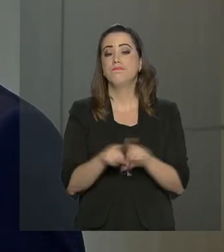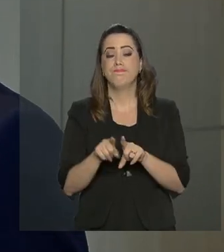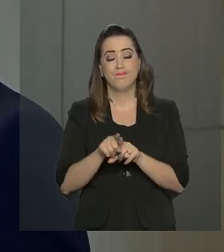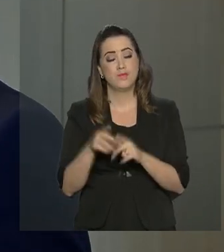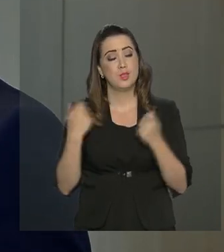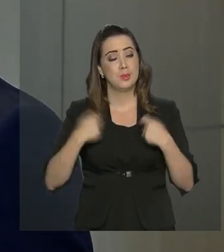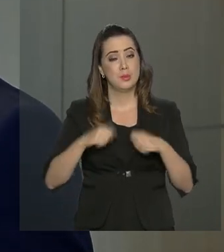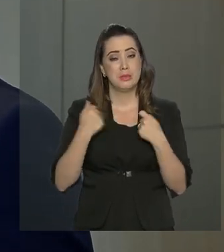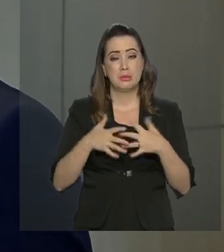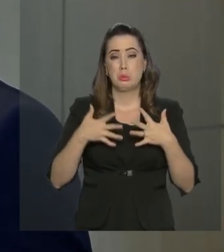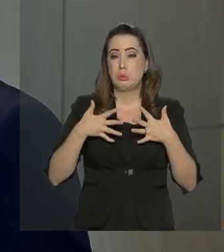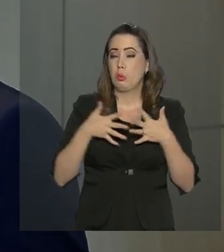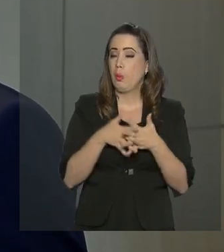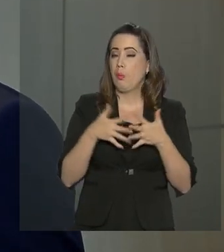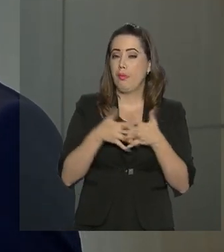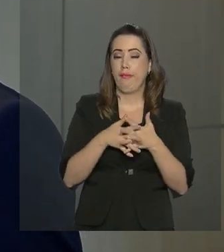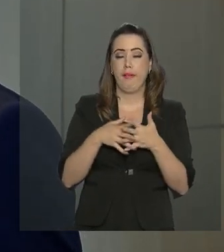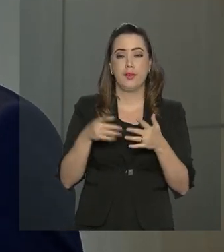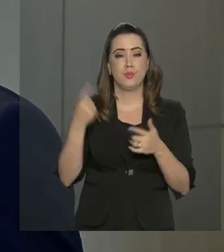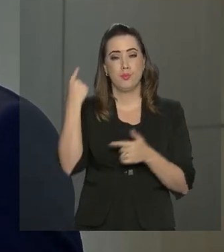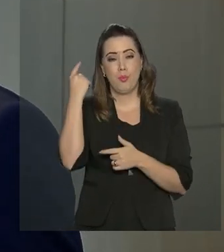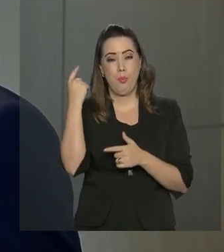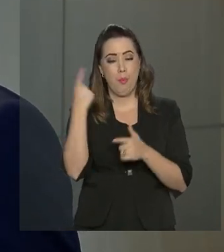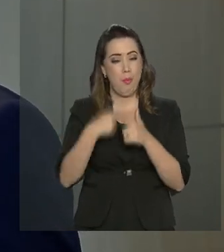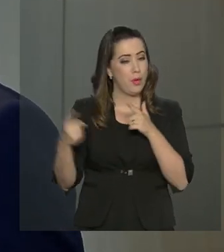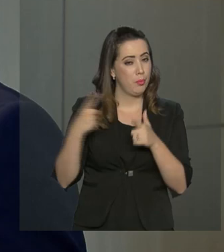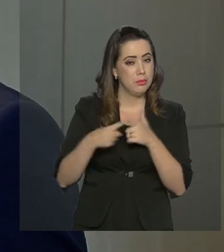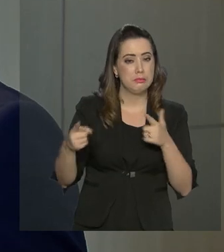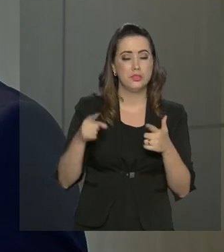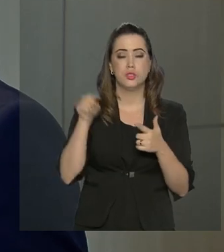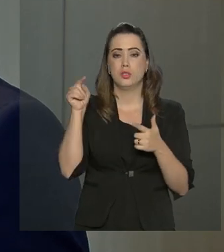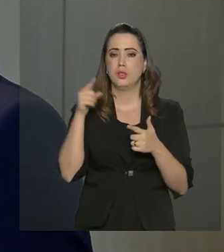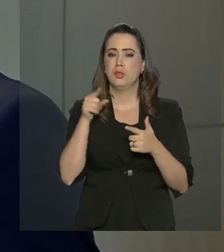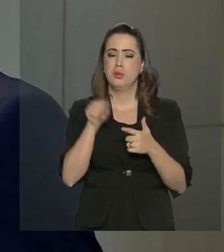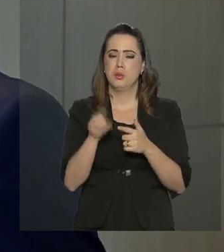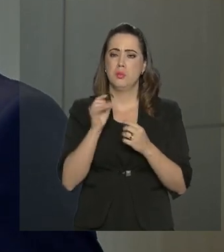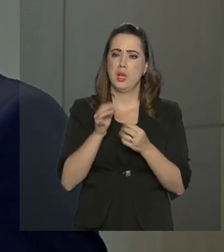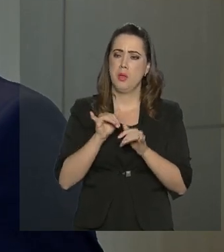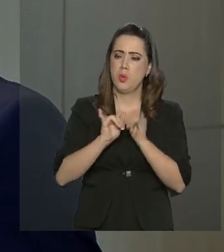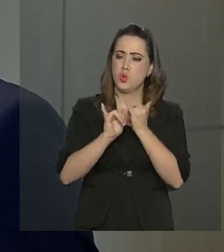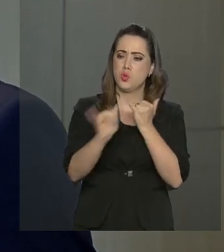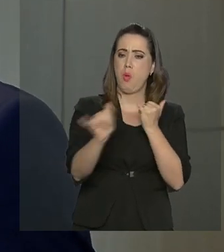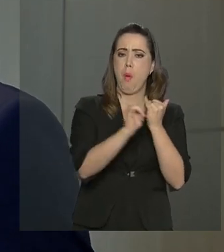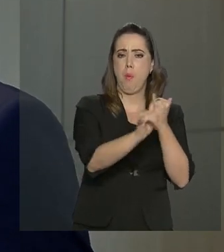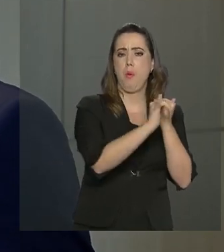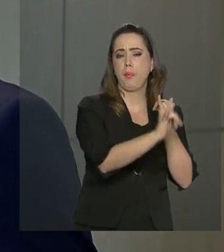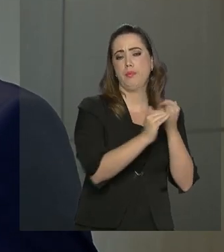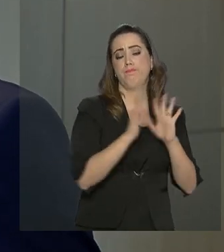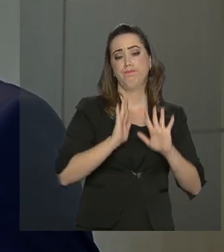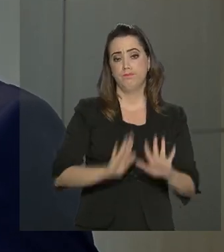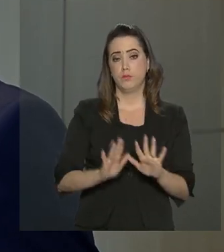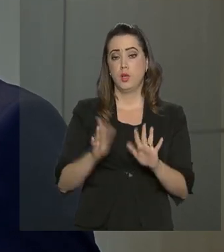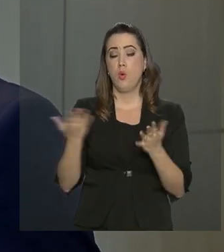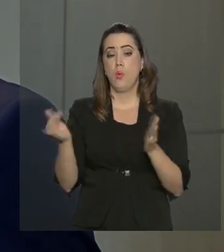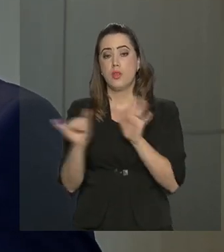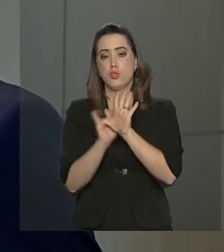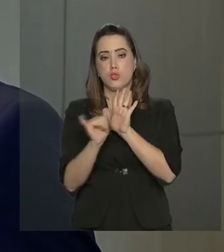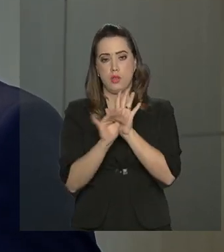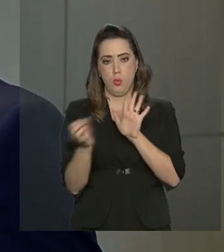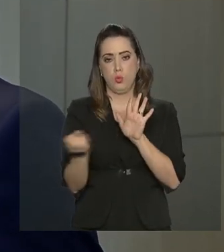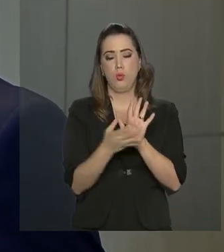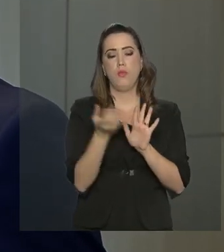complexa logística para abastecimento das usinas. O que se propõe com esse edital é